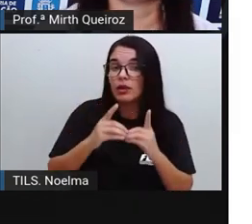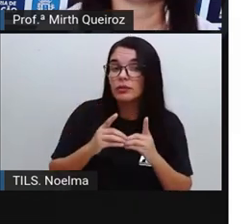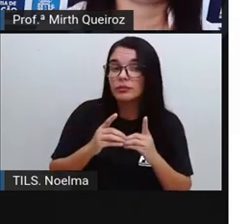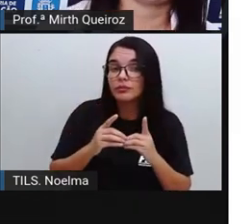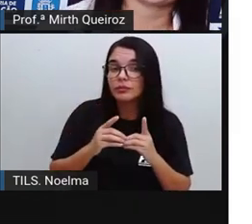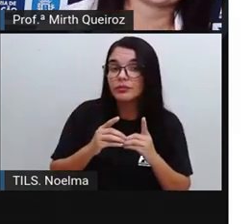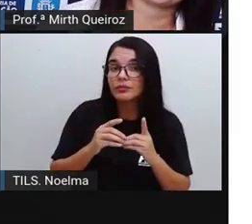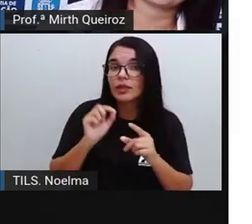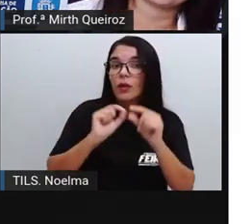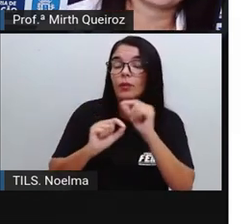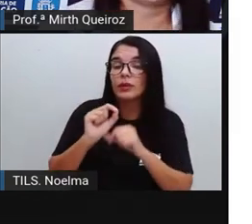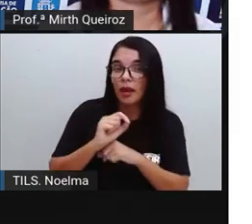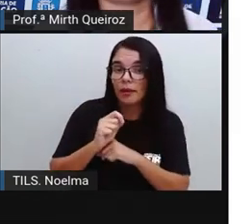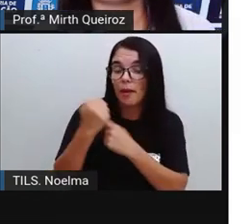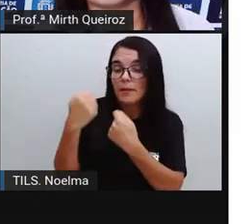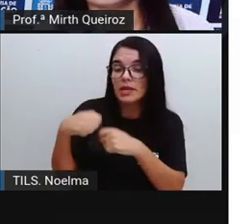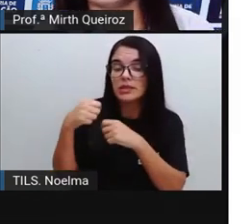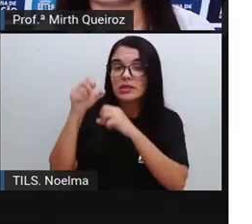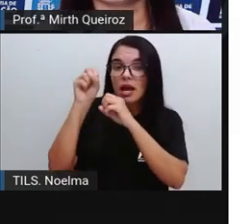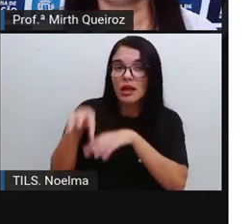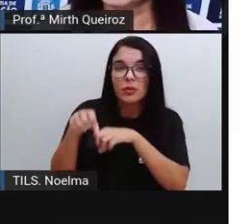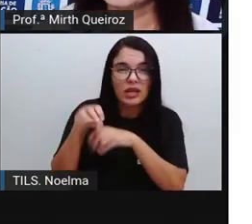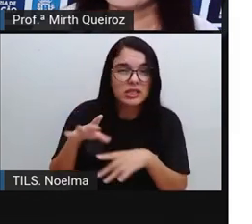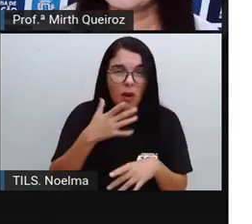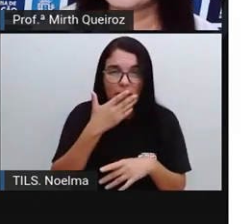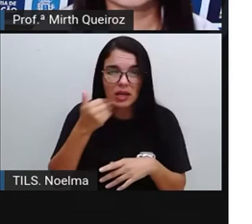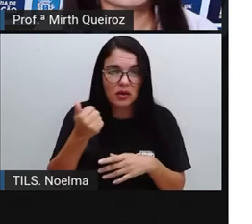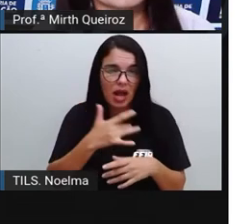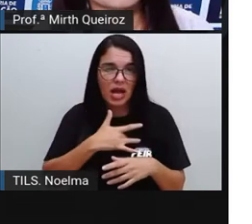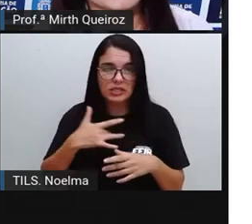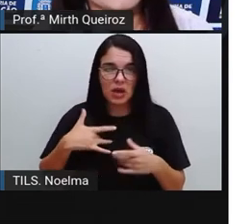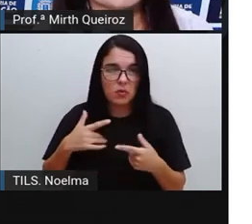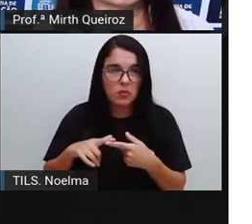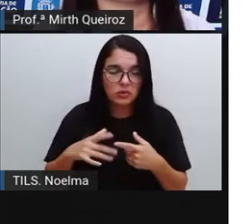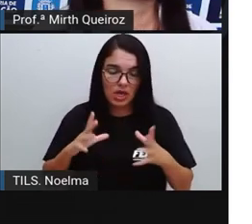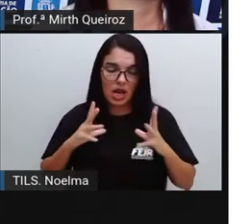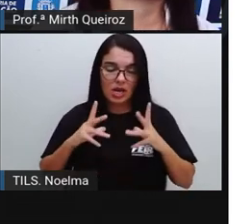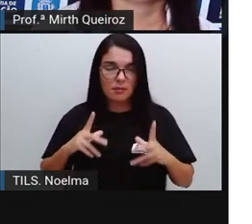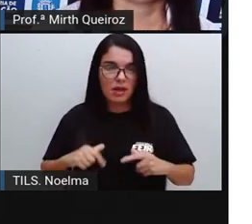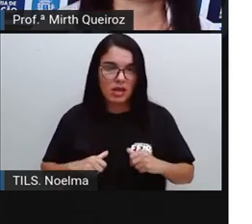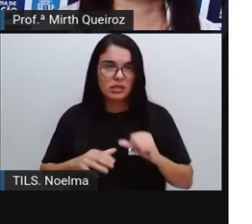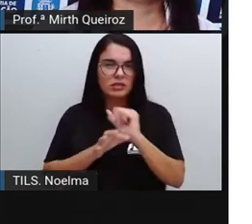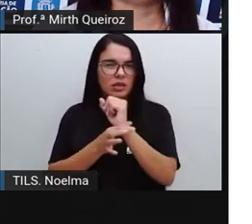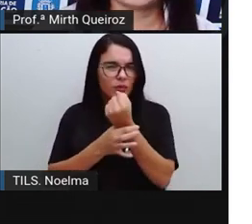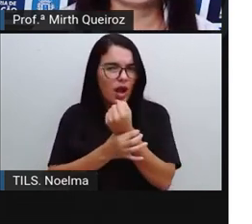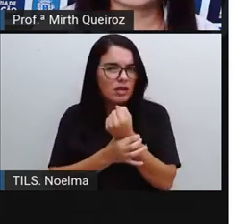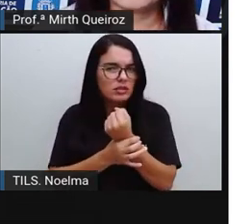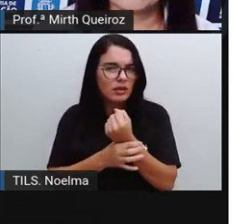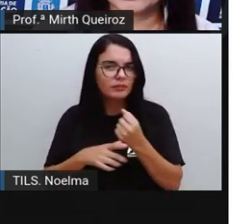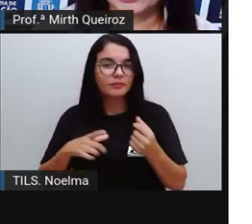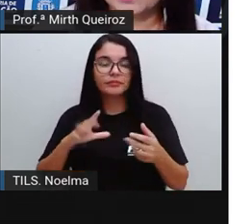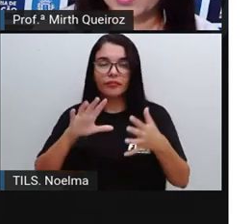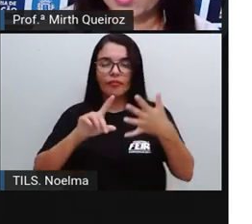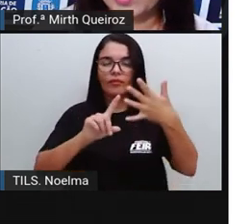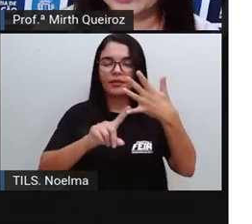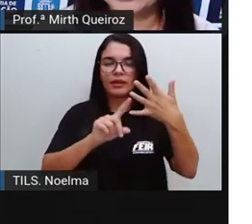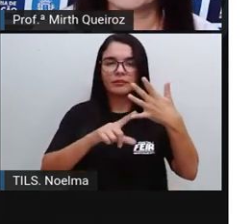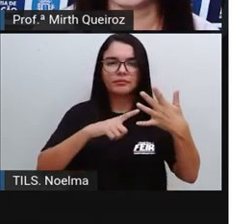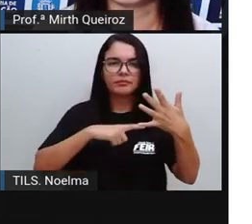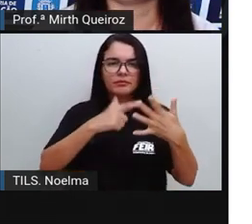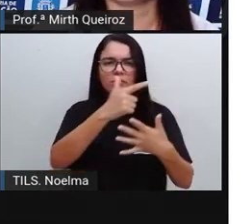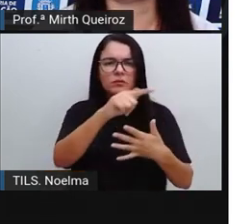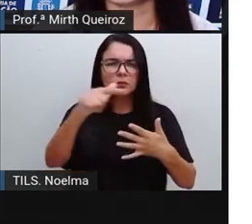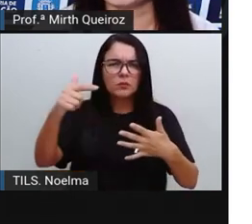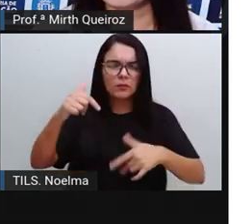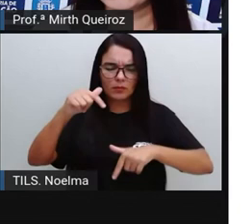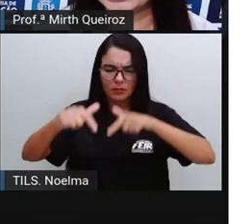Está precisando melhorar Na educação Na saúde Na limpeza Na segurança Existem outros Serviços públicos Que